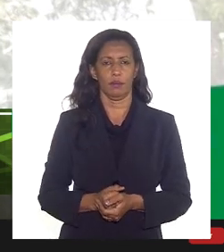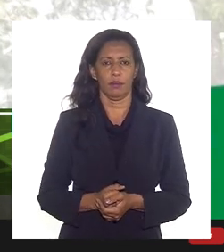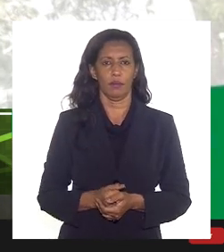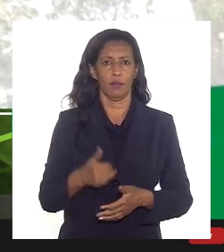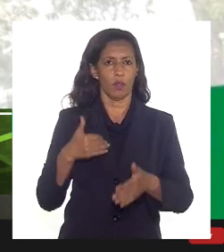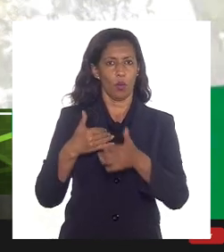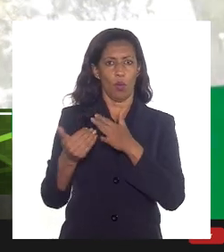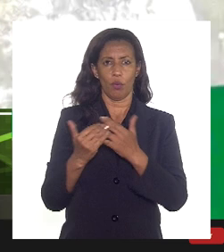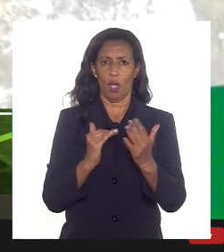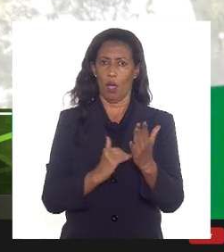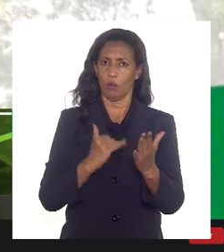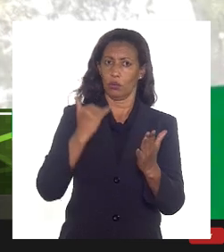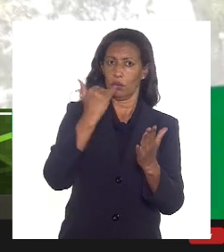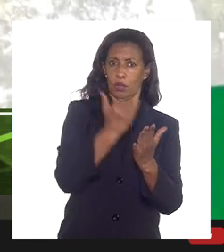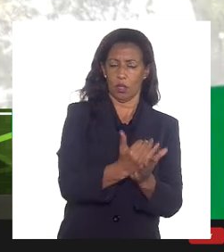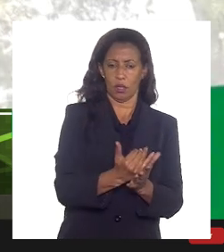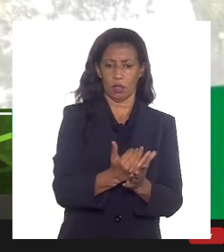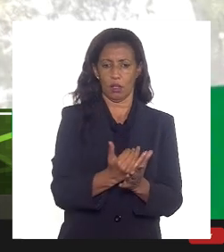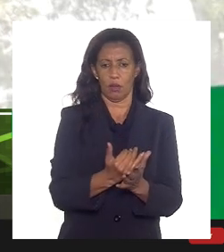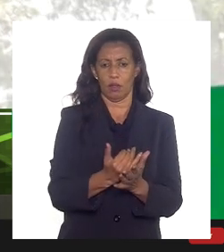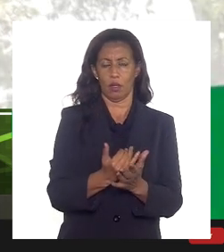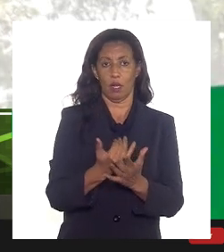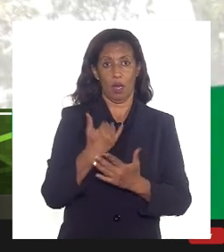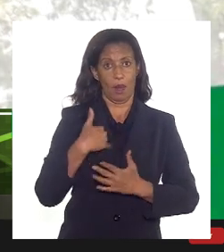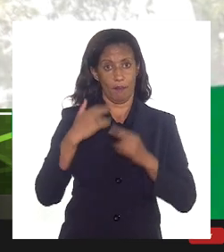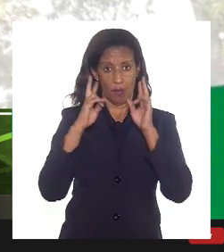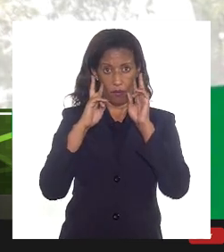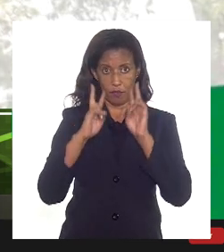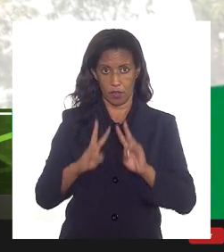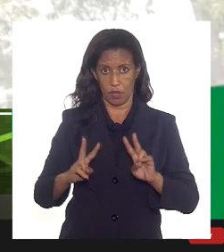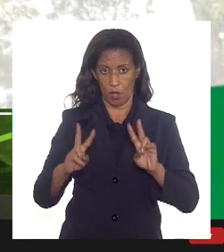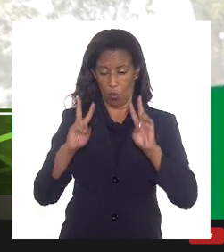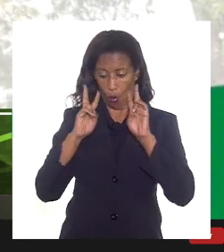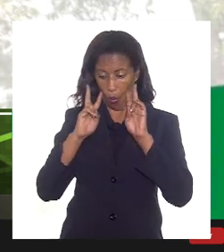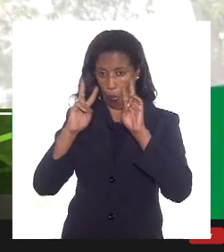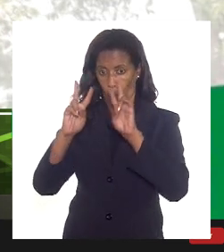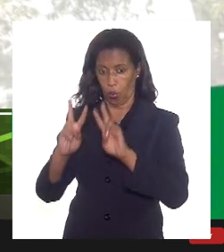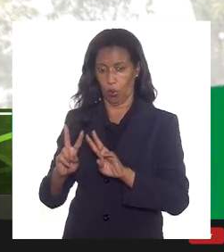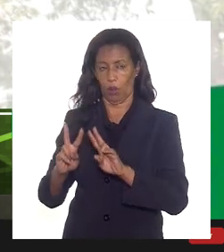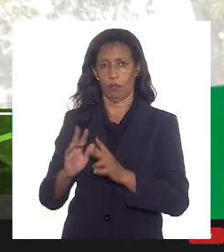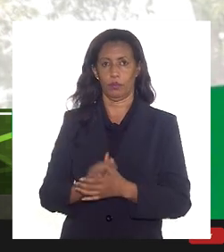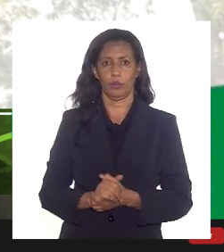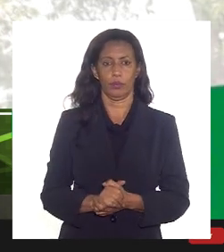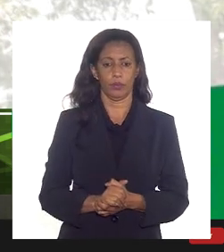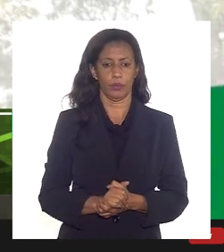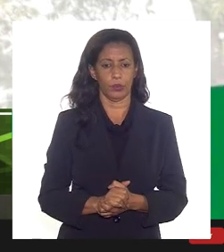qualquer alteração ela deveria, a meu modo de ver, olhar prospectivamente.